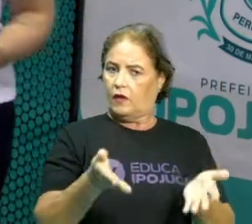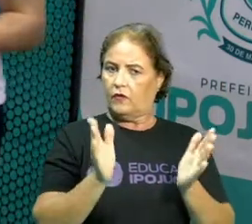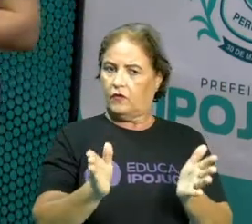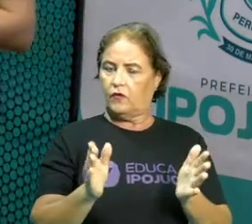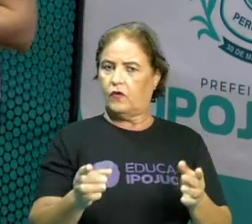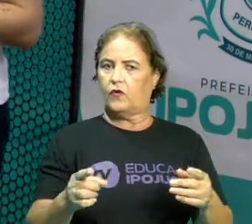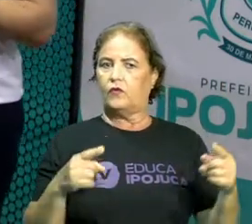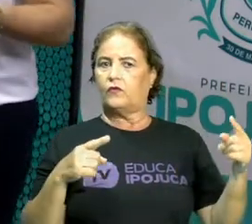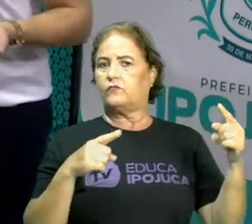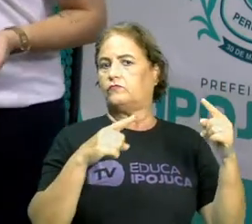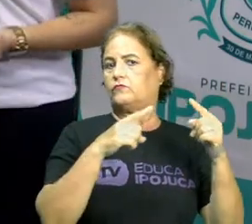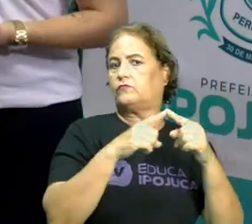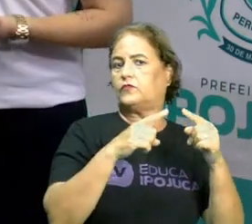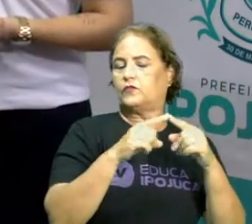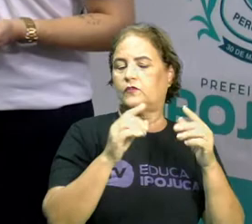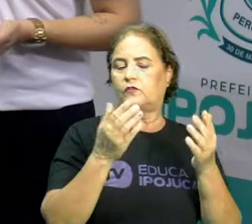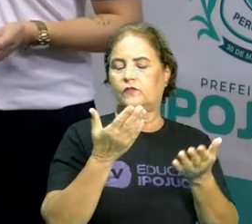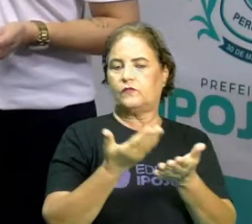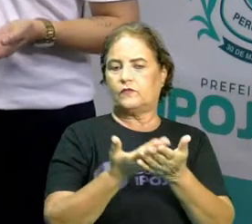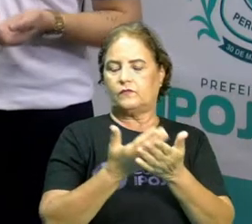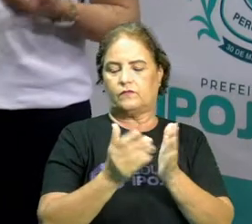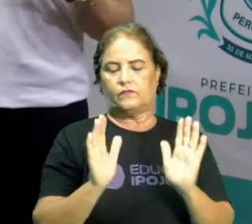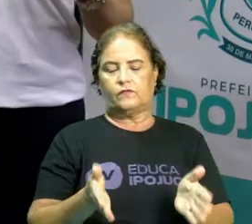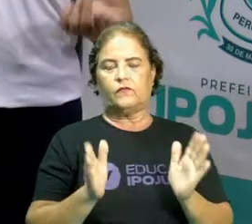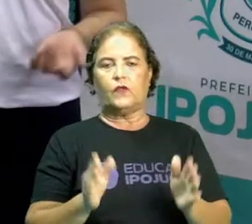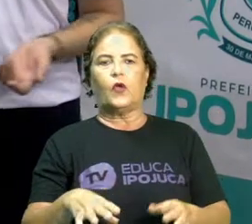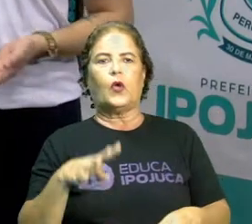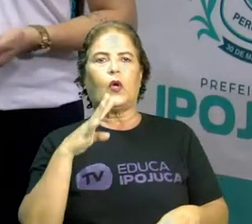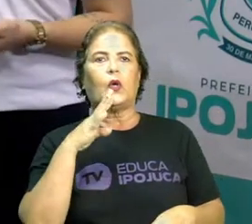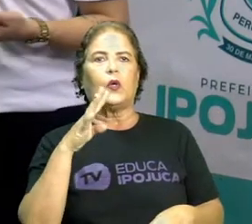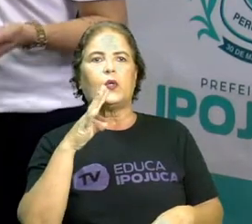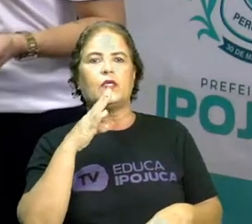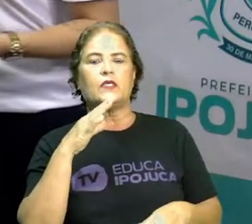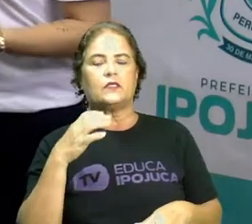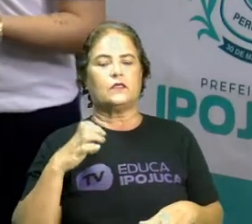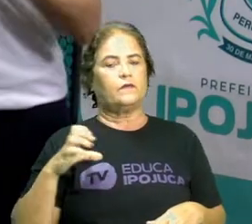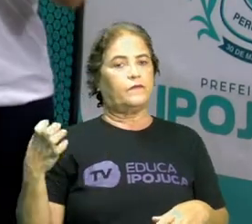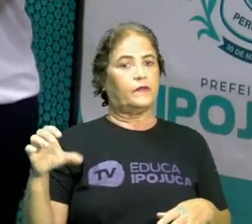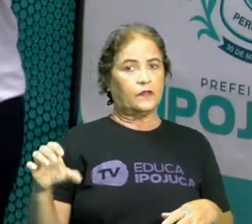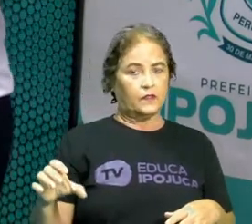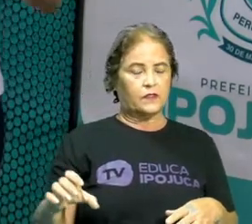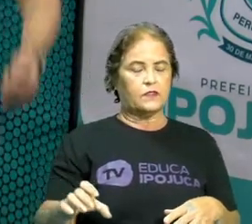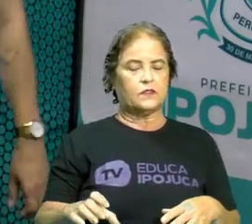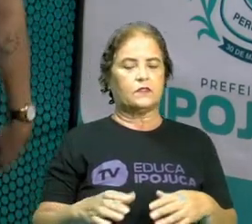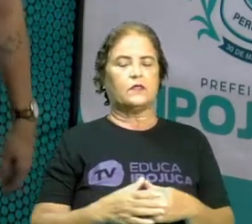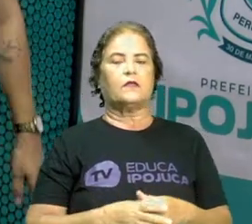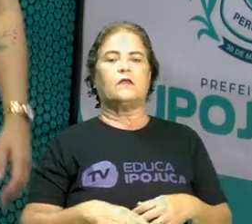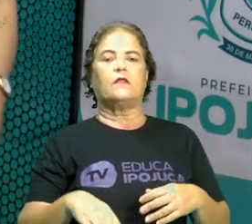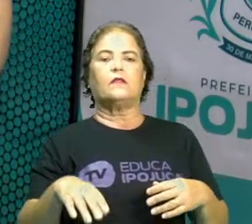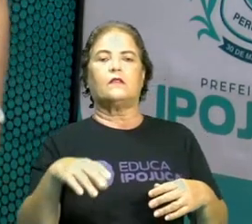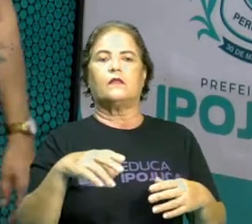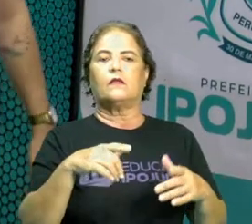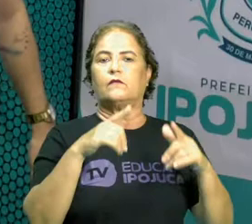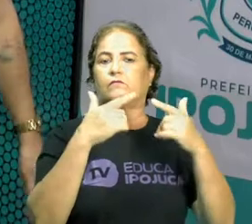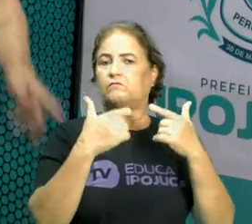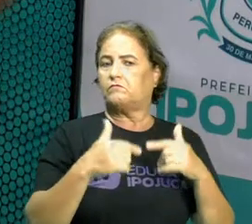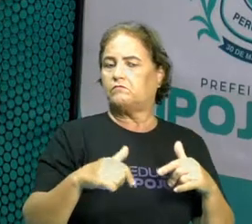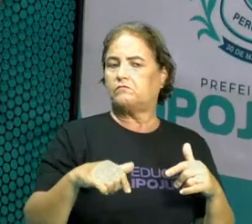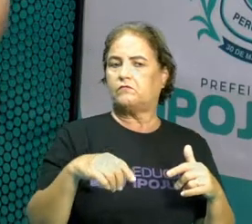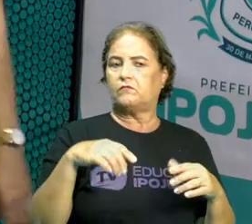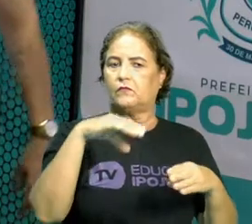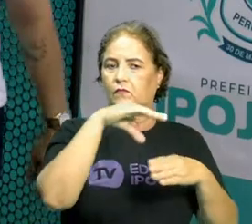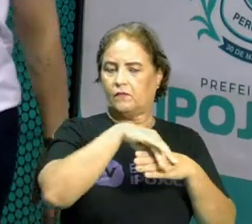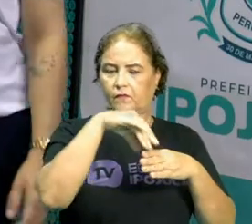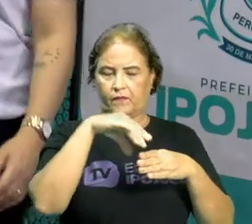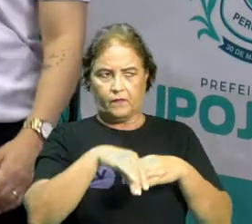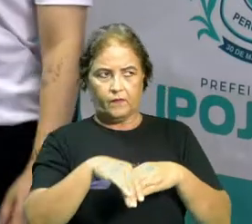objetivos da nossa aula de hoje. Conhecer a riqueza da literatura de Cordel e também produzir um Cordel. Tá